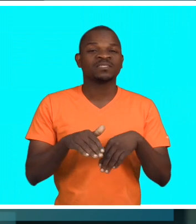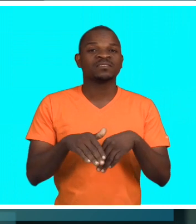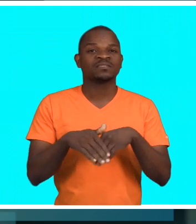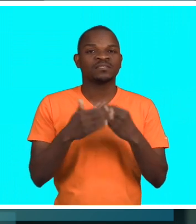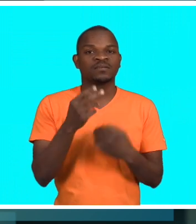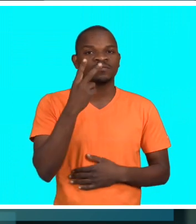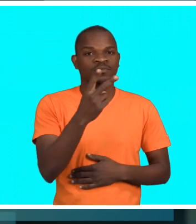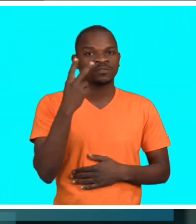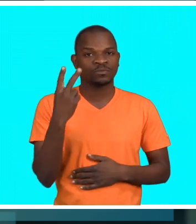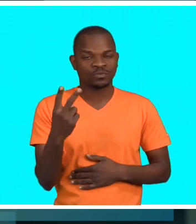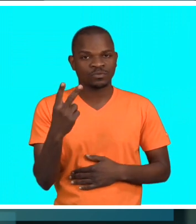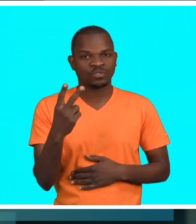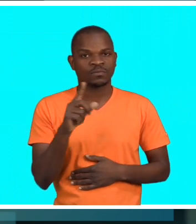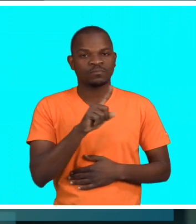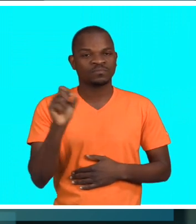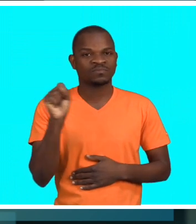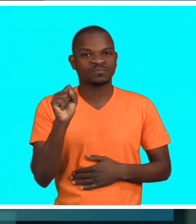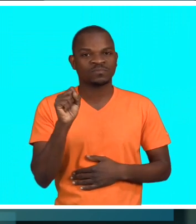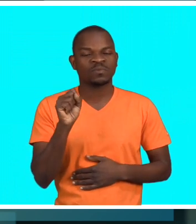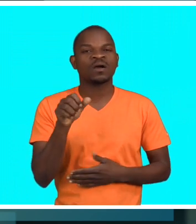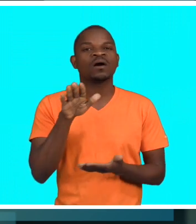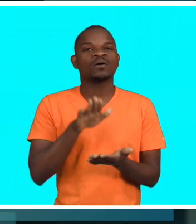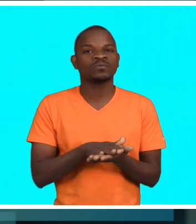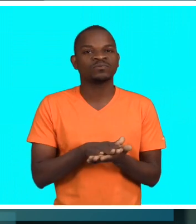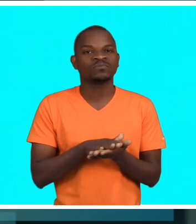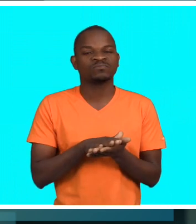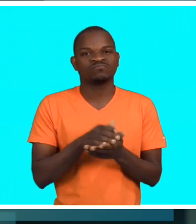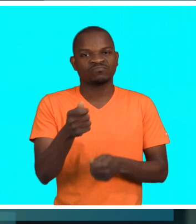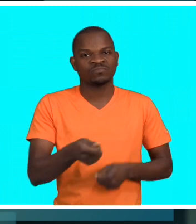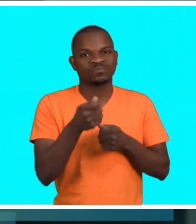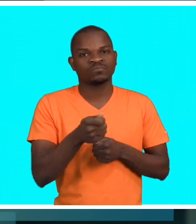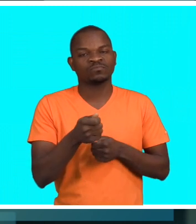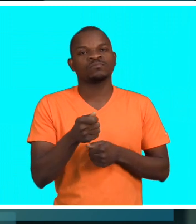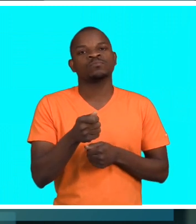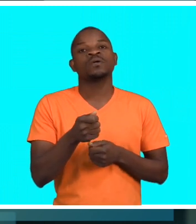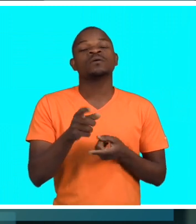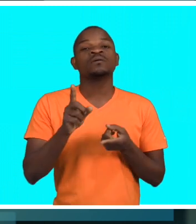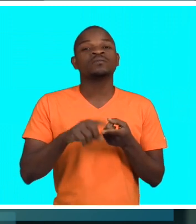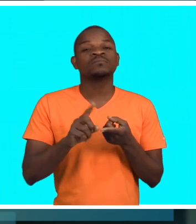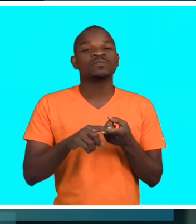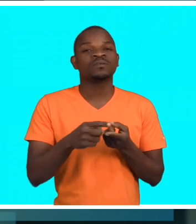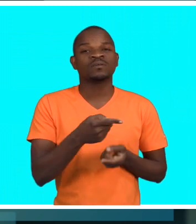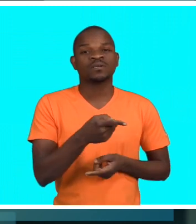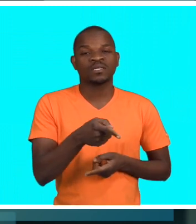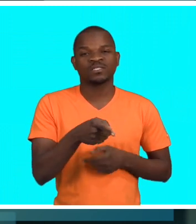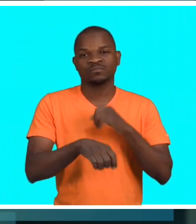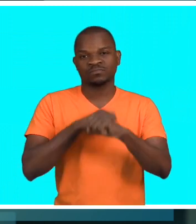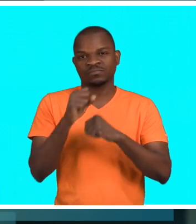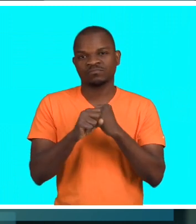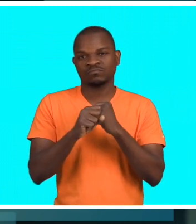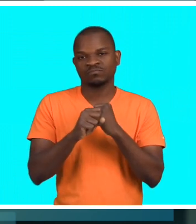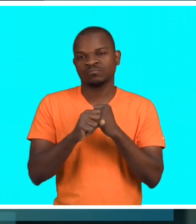e depois no dia 22 de setembro será em Lixinga, para representar a região norte. Isto